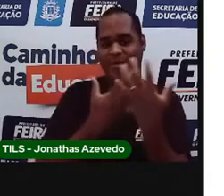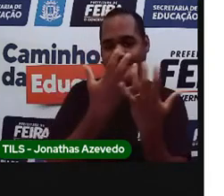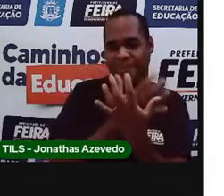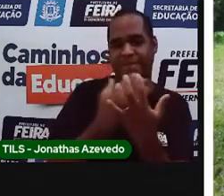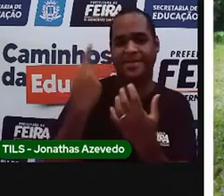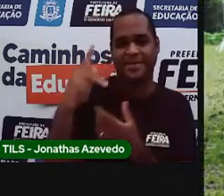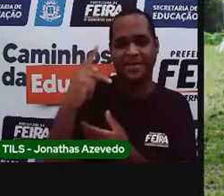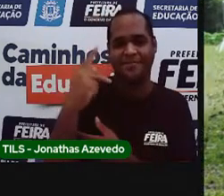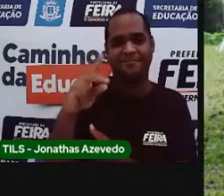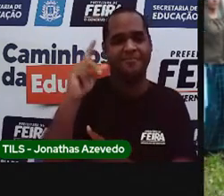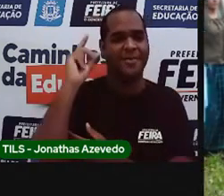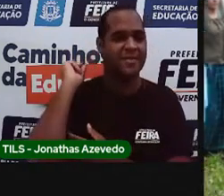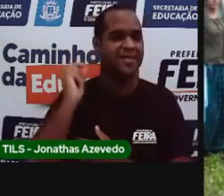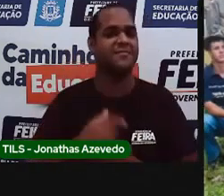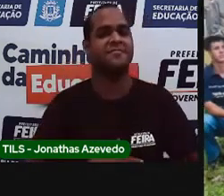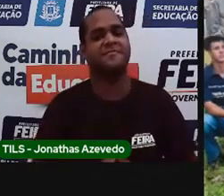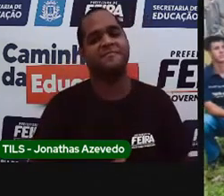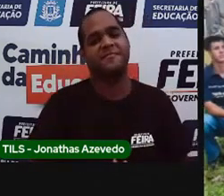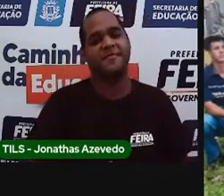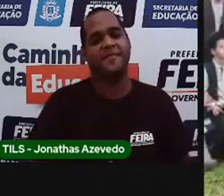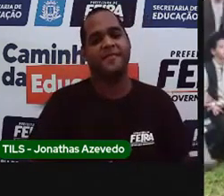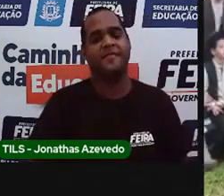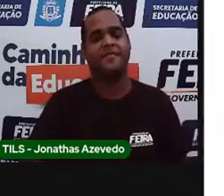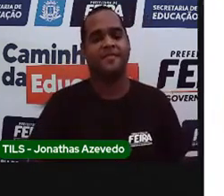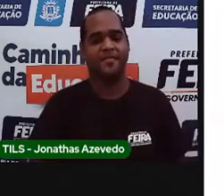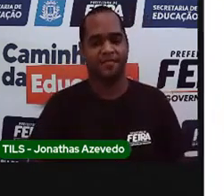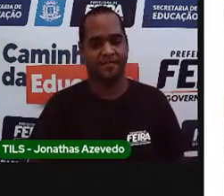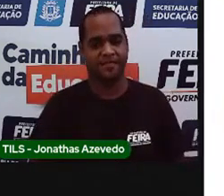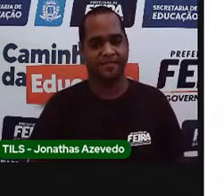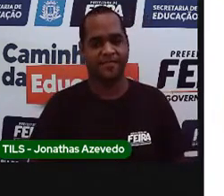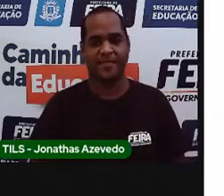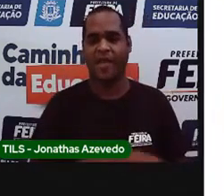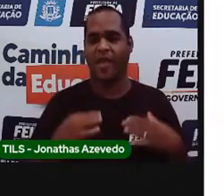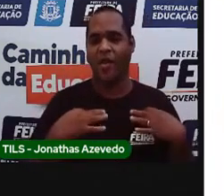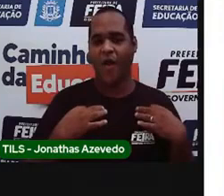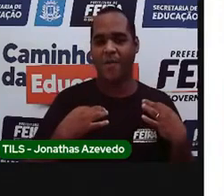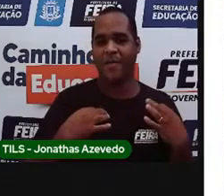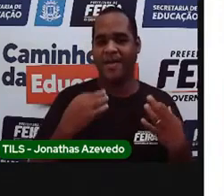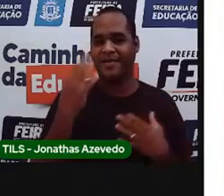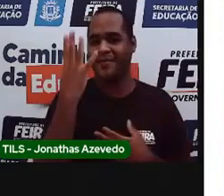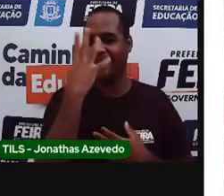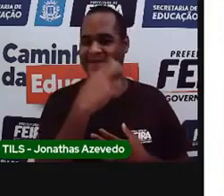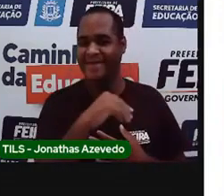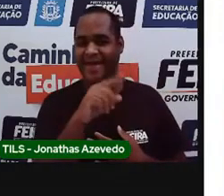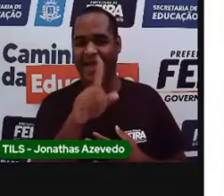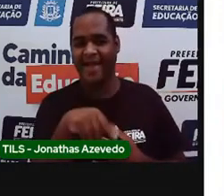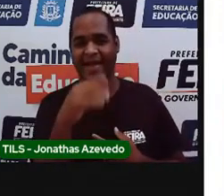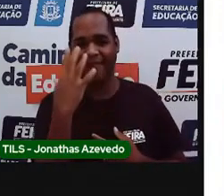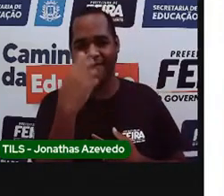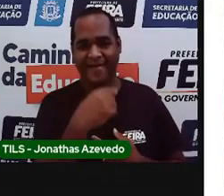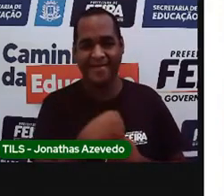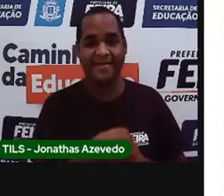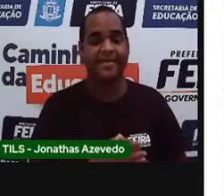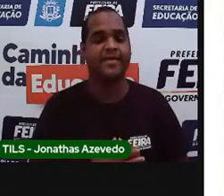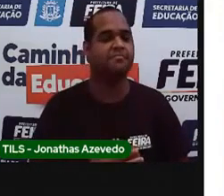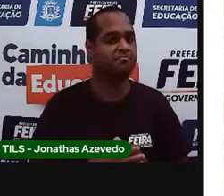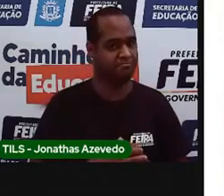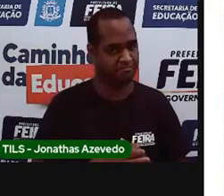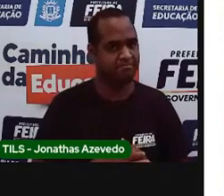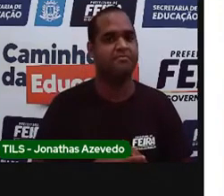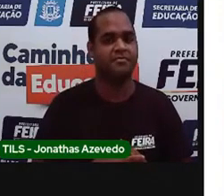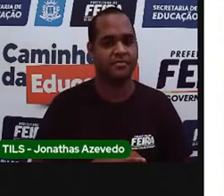tradições. Olha que roupa bonitinha essa, não é, gente? Essa aí